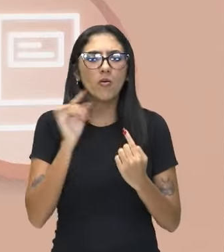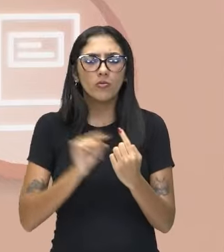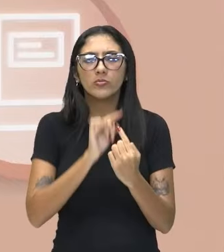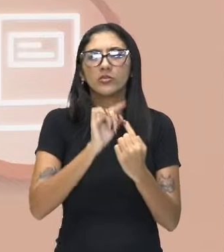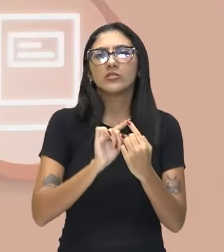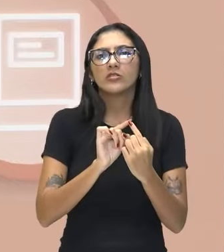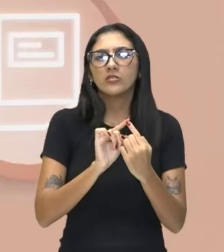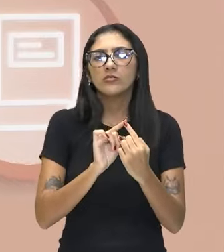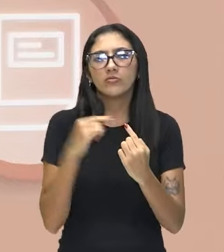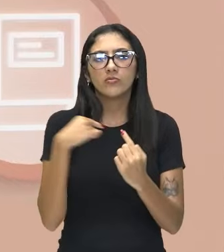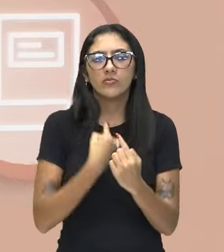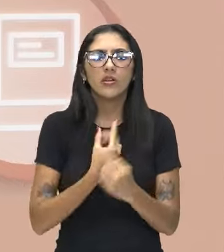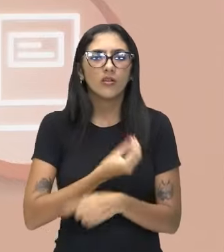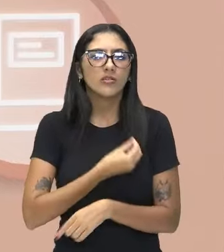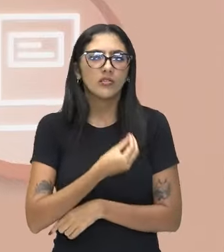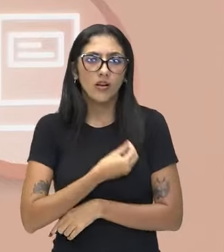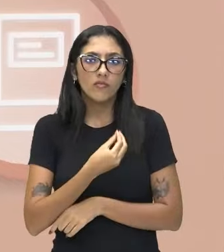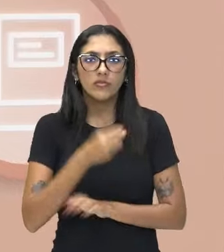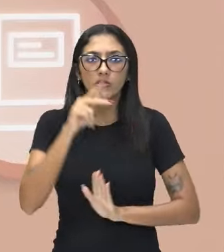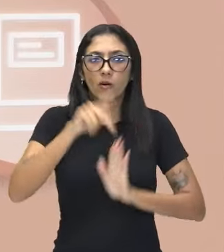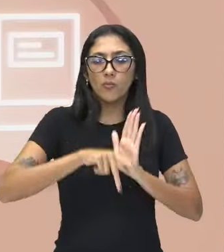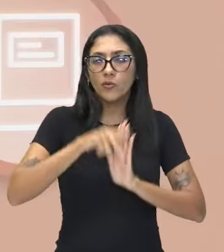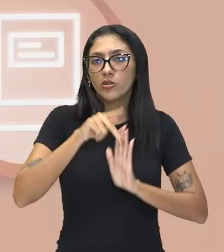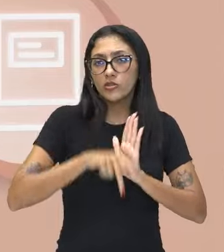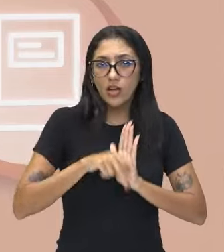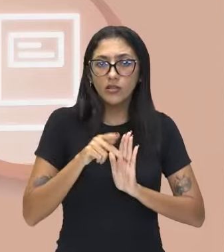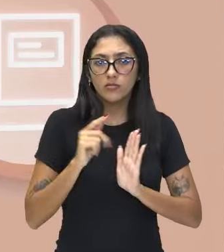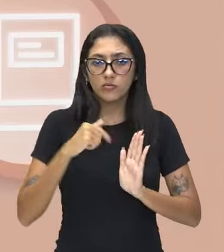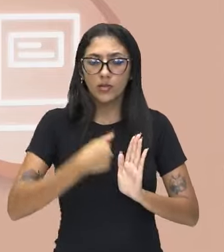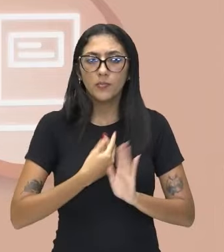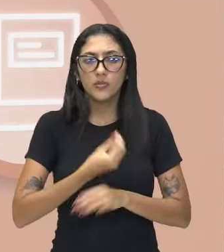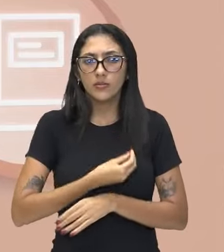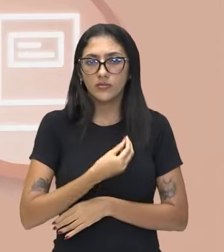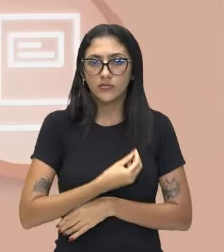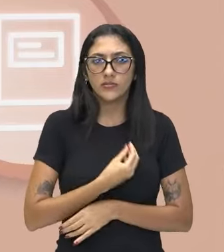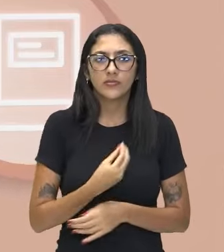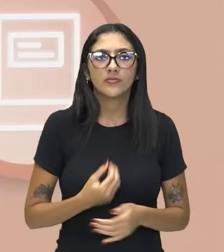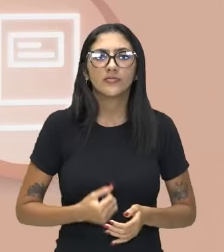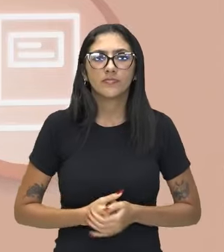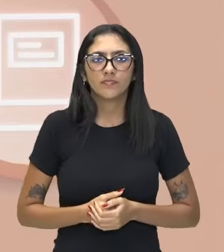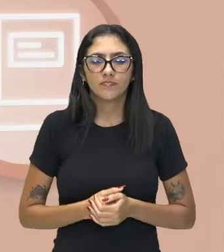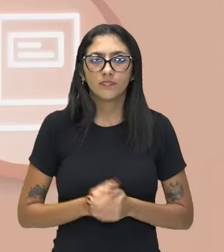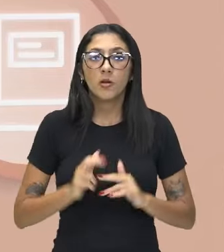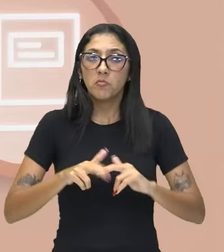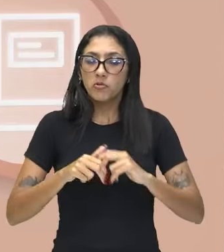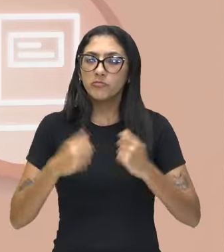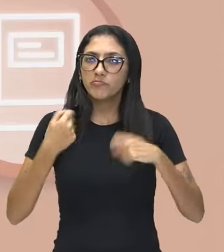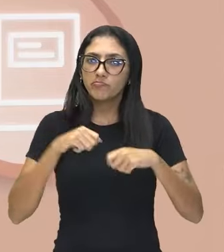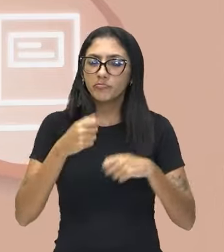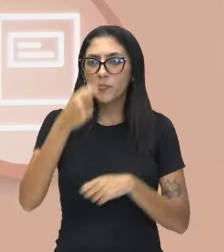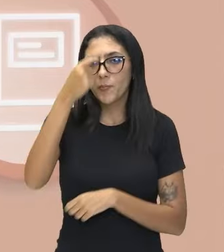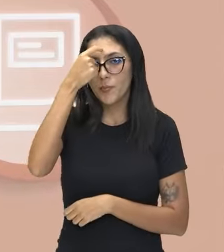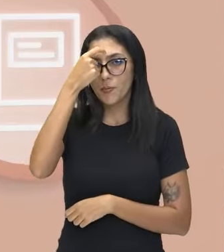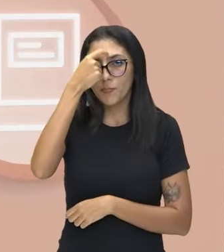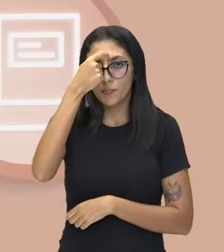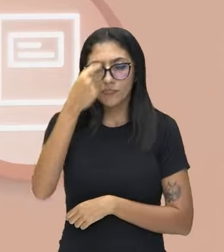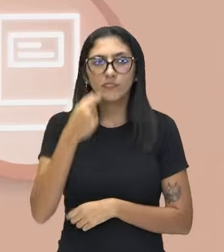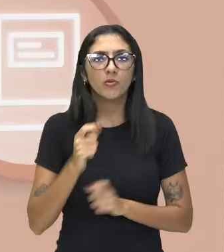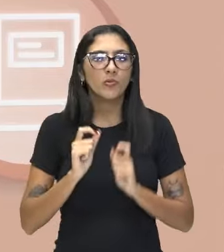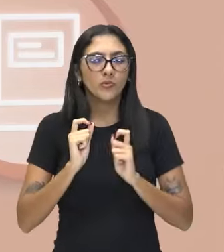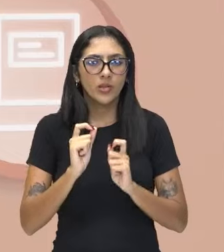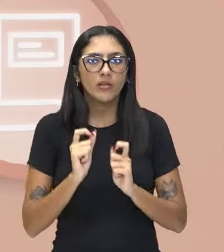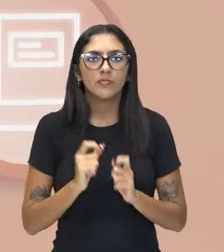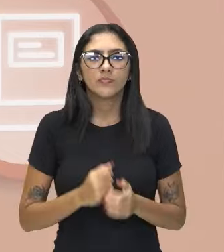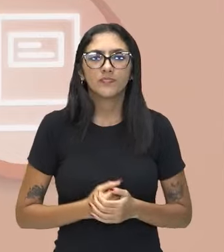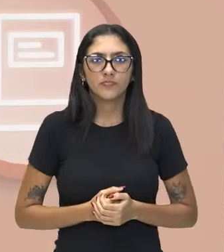Construindo o quê? Um projeto para o meu existir. Portanto, gravem bem isso daí. Para o existencialista,